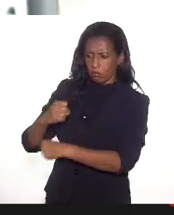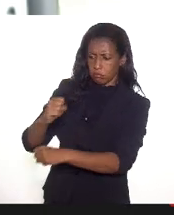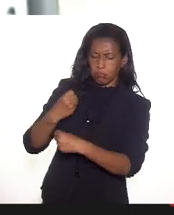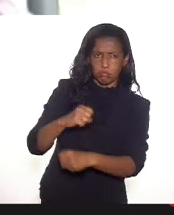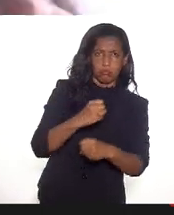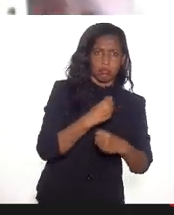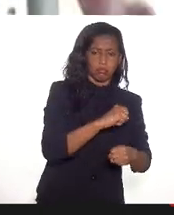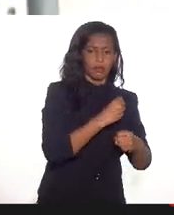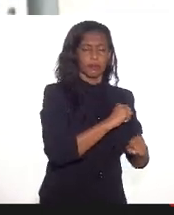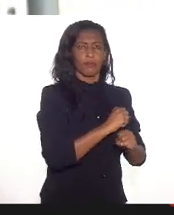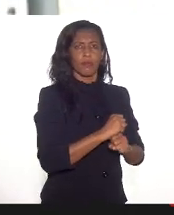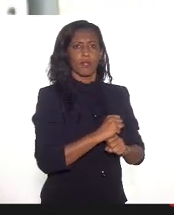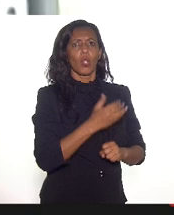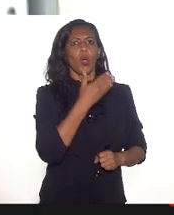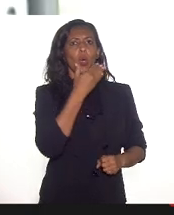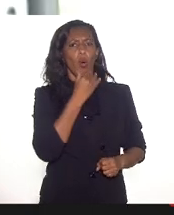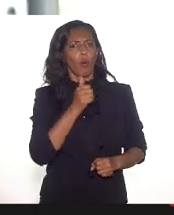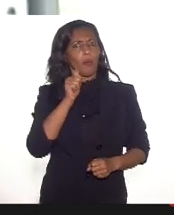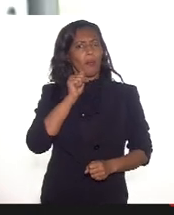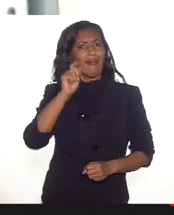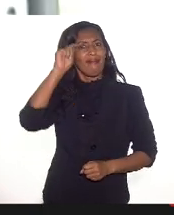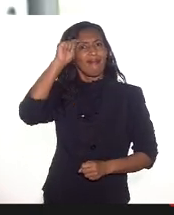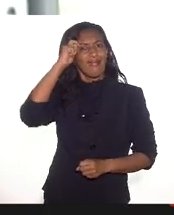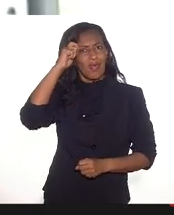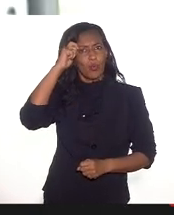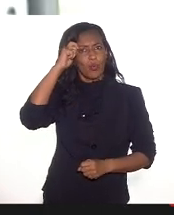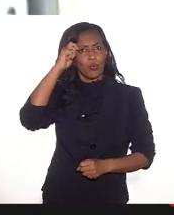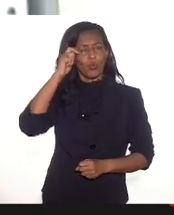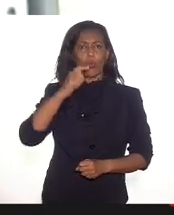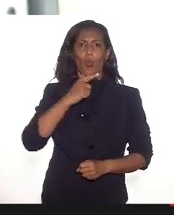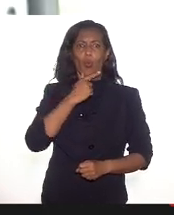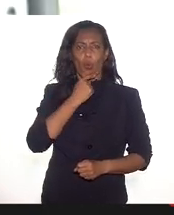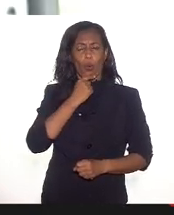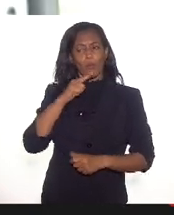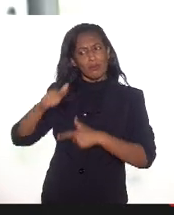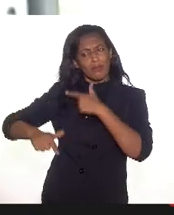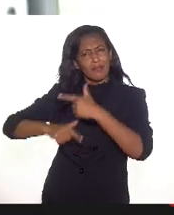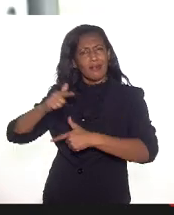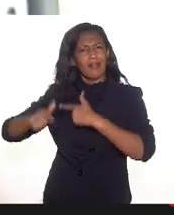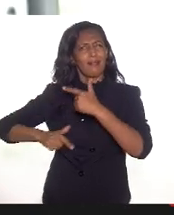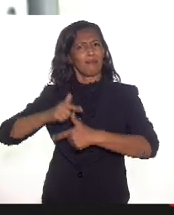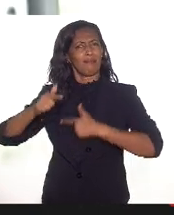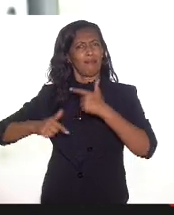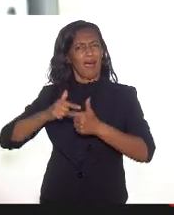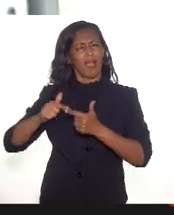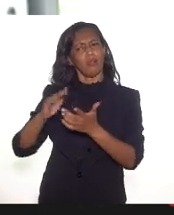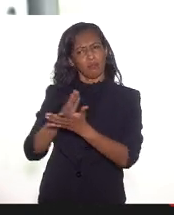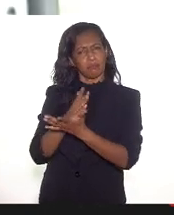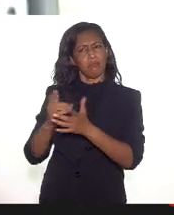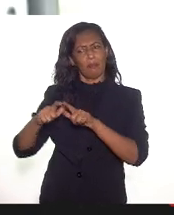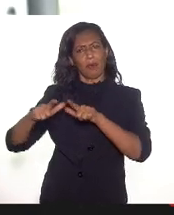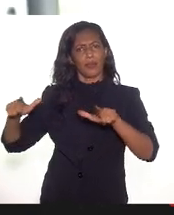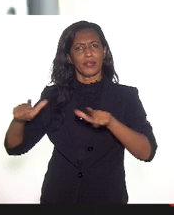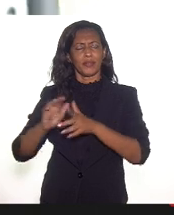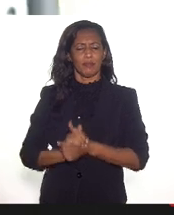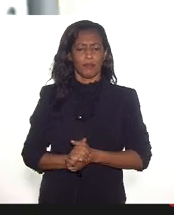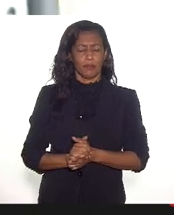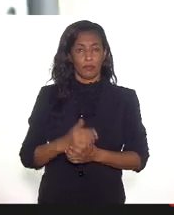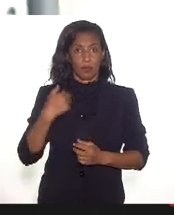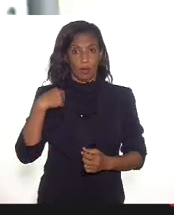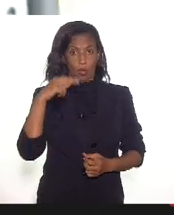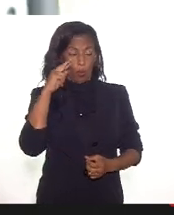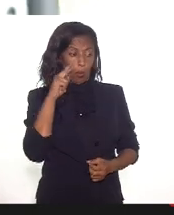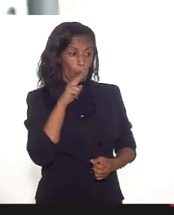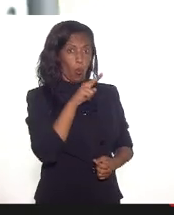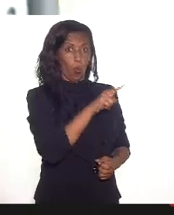composto por mulheres e homens negros. São negras e negros que ali trabalham em sua maioria. Quando olhamos para o povo